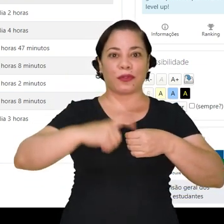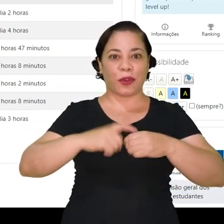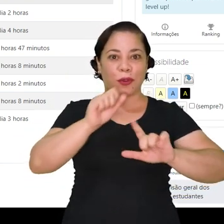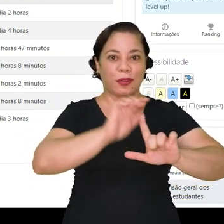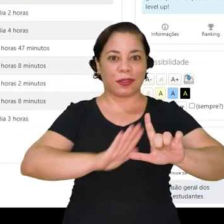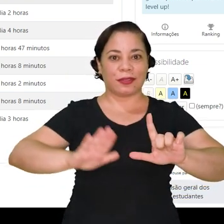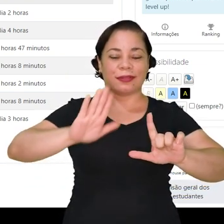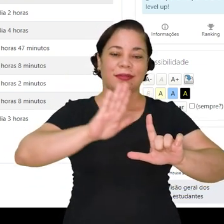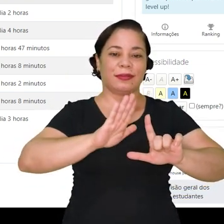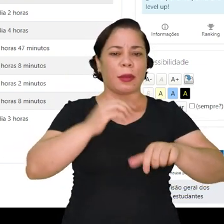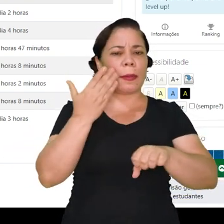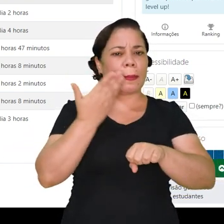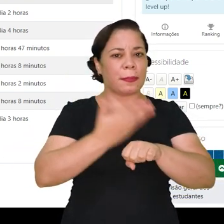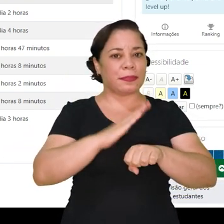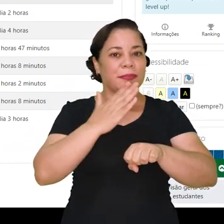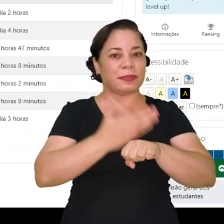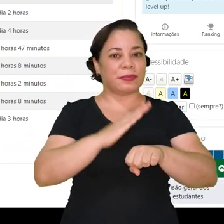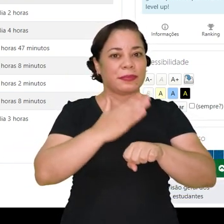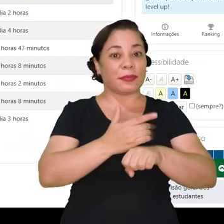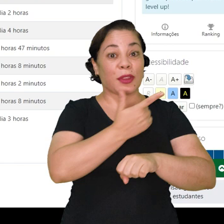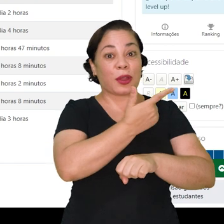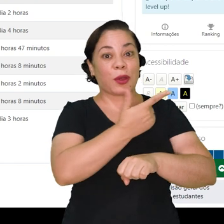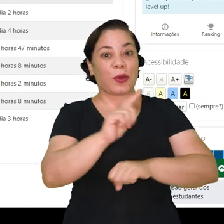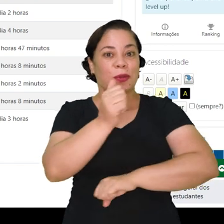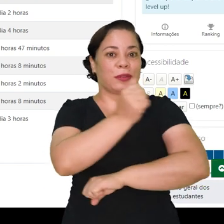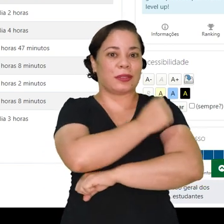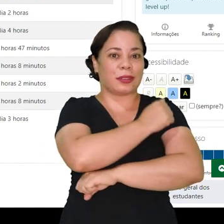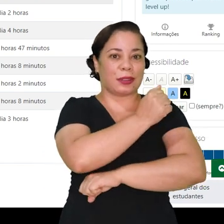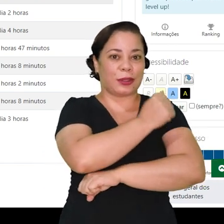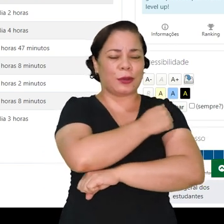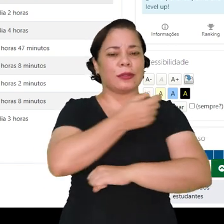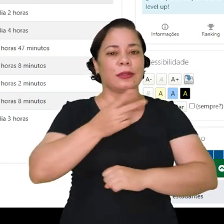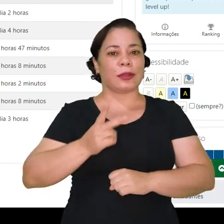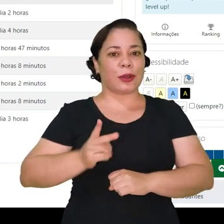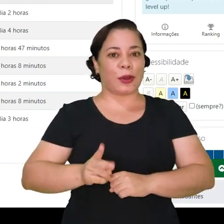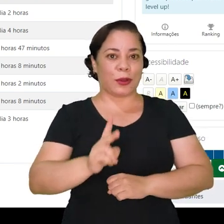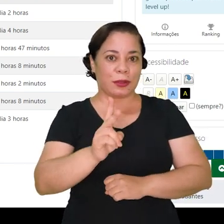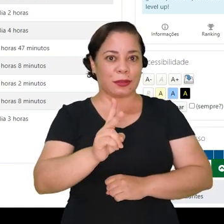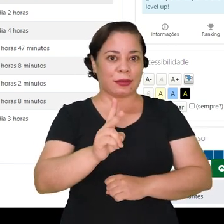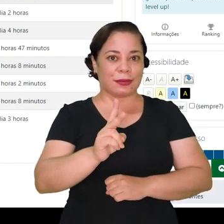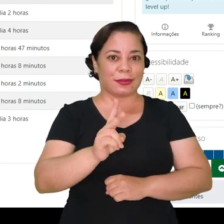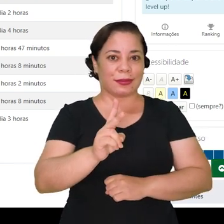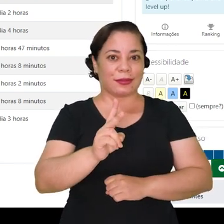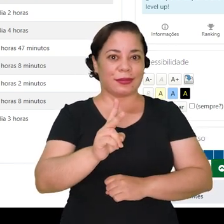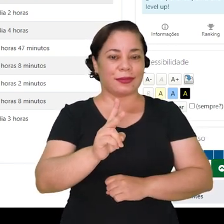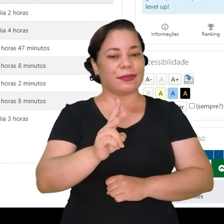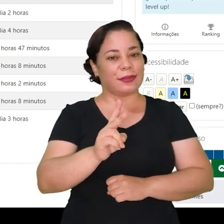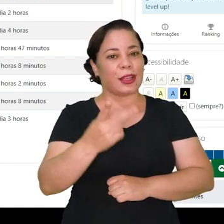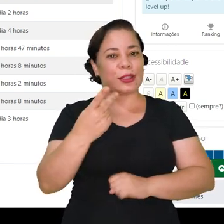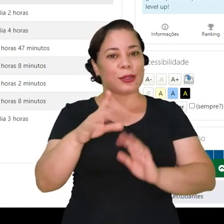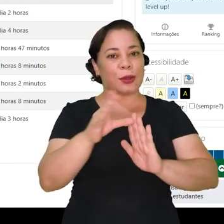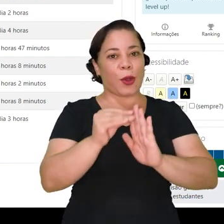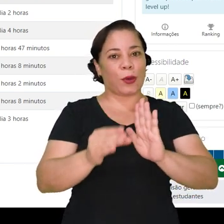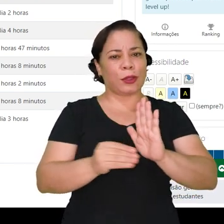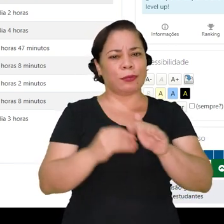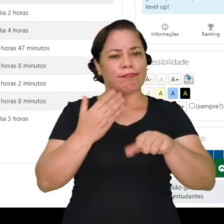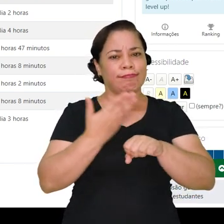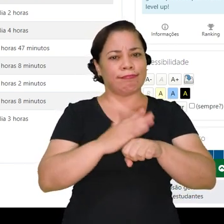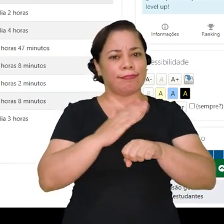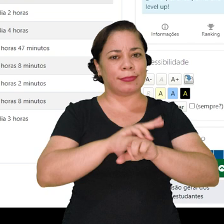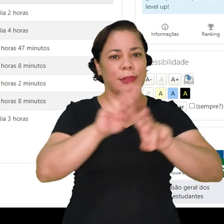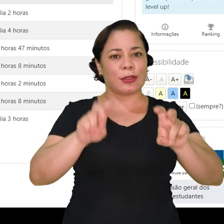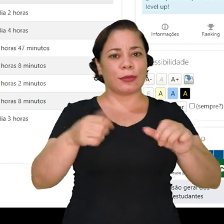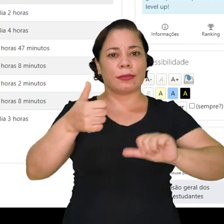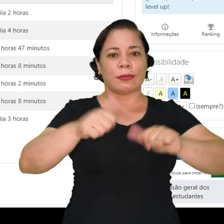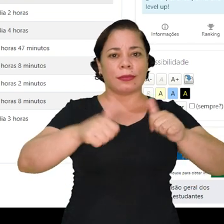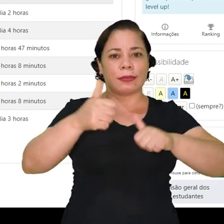retorne nessa sala para praticar com outros alunos e continuar desenvolvendo, então, os conteúdos